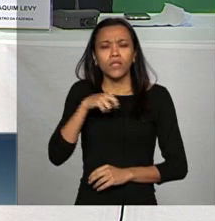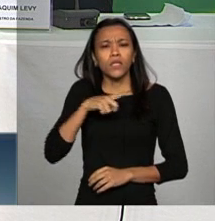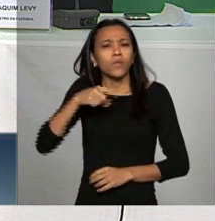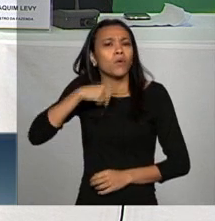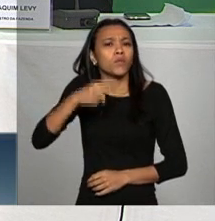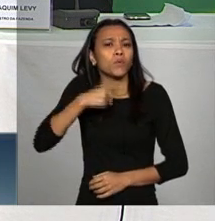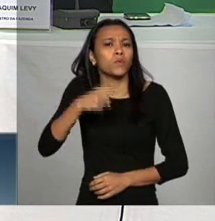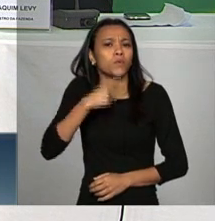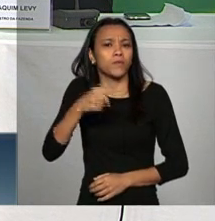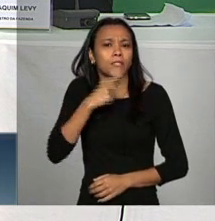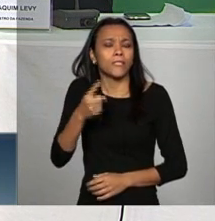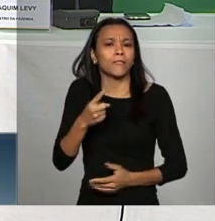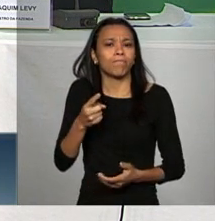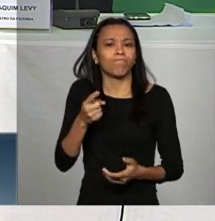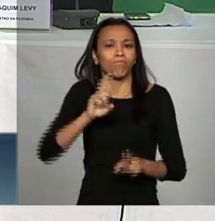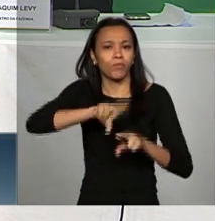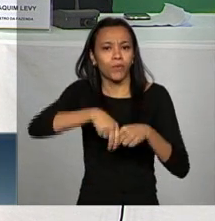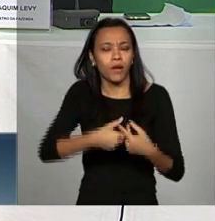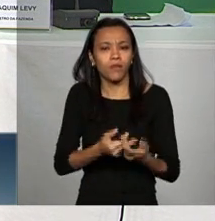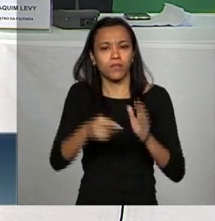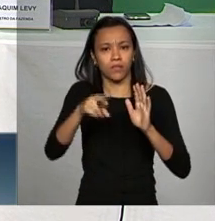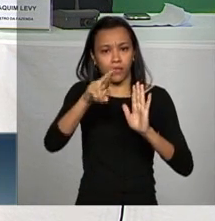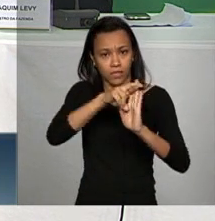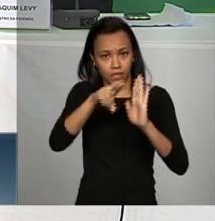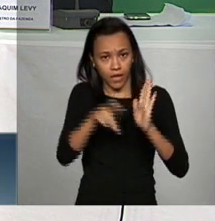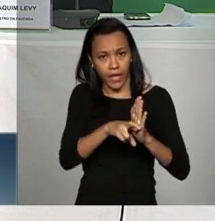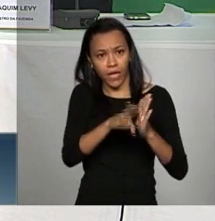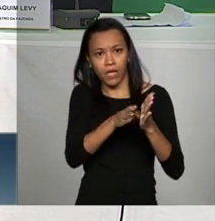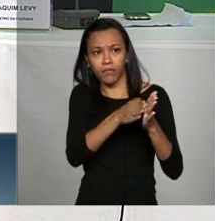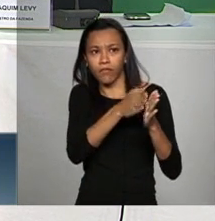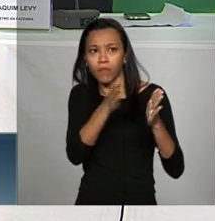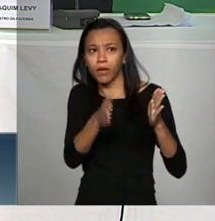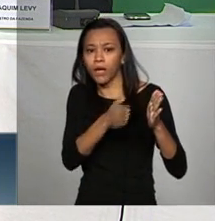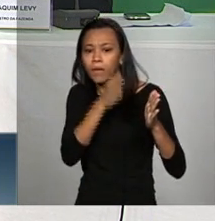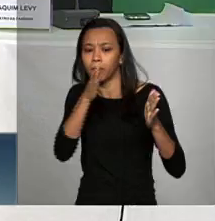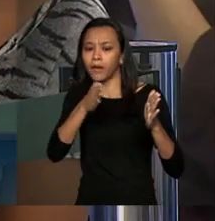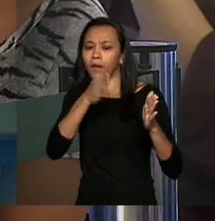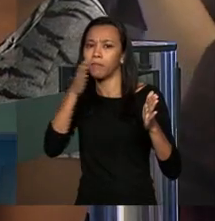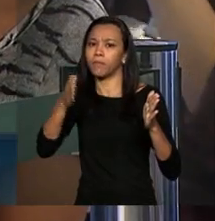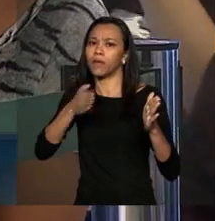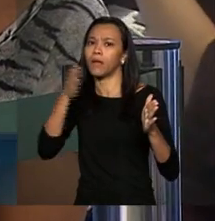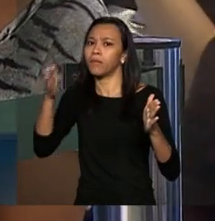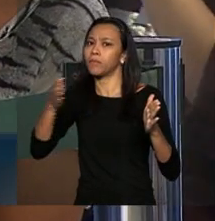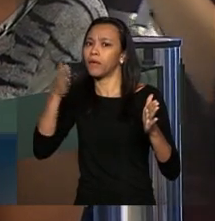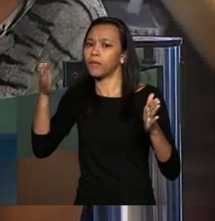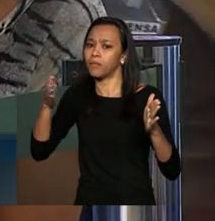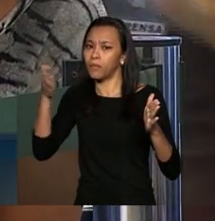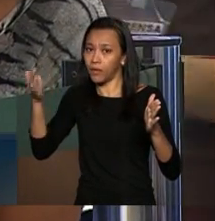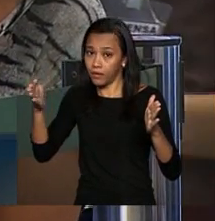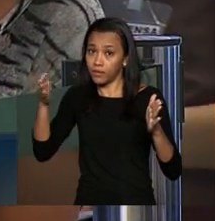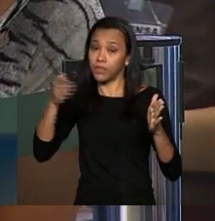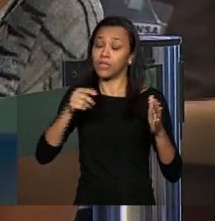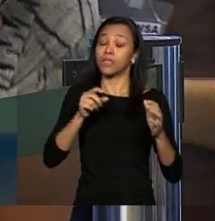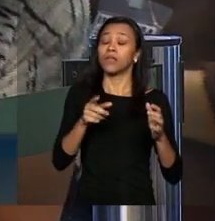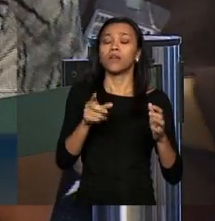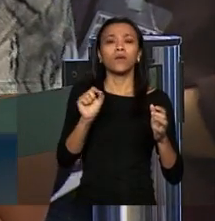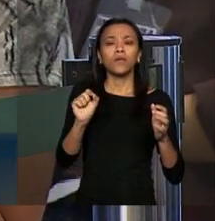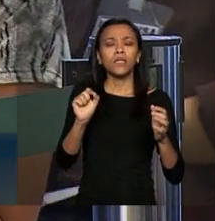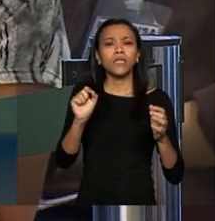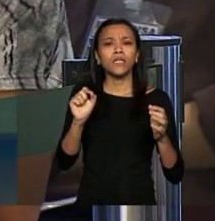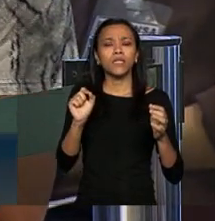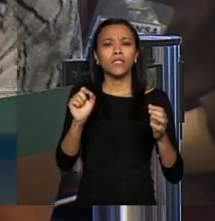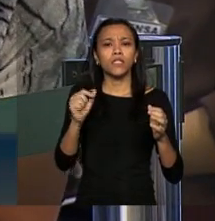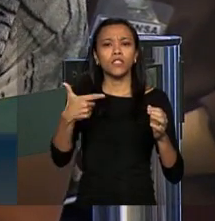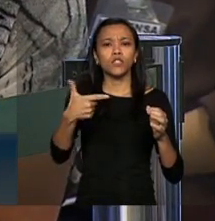com essa evolução porque a ideia que eu estava eu tinha entendido que você vai evoluindo gradualmente e aí em